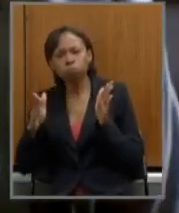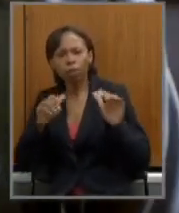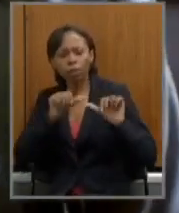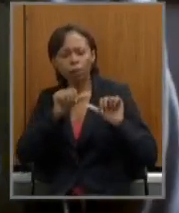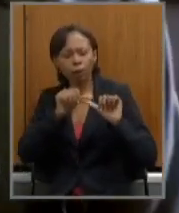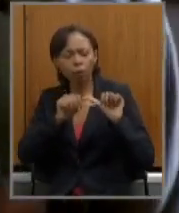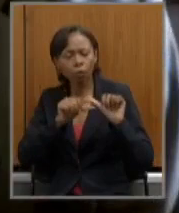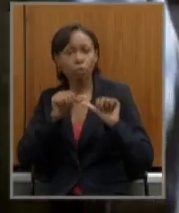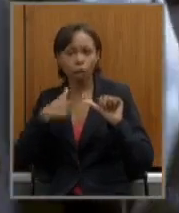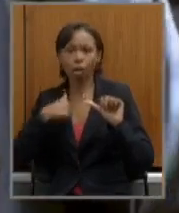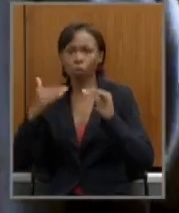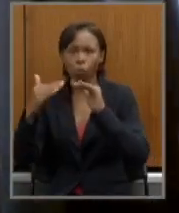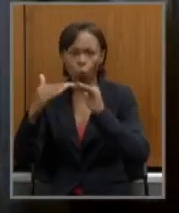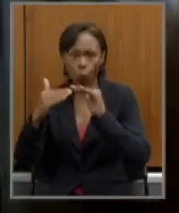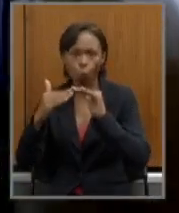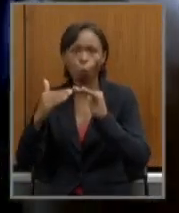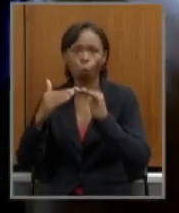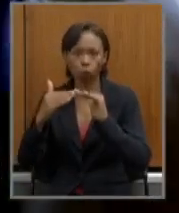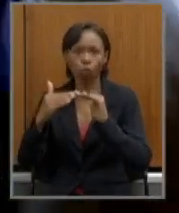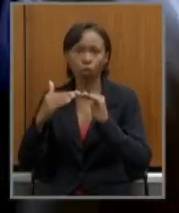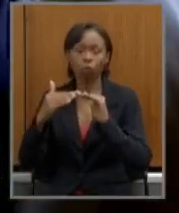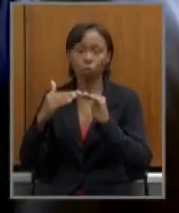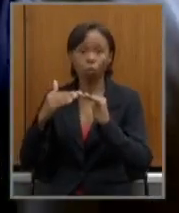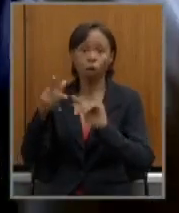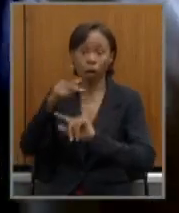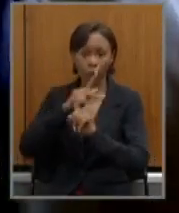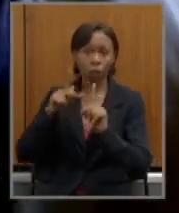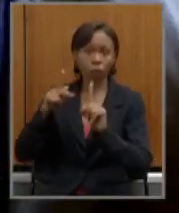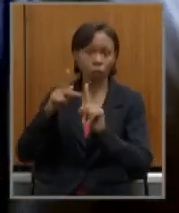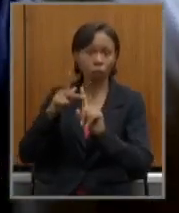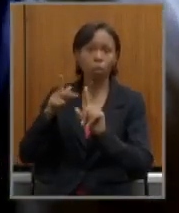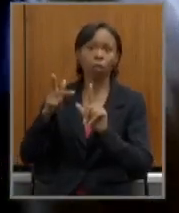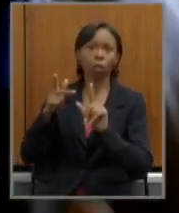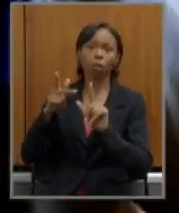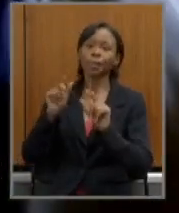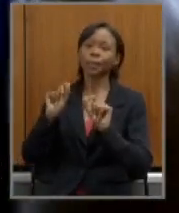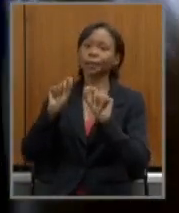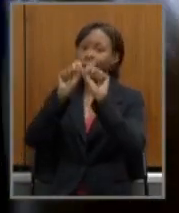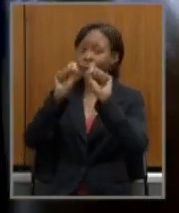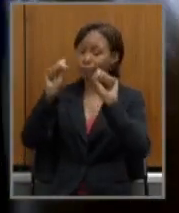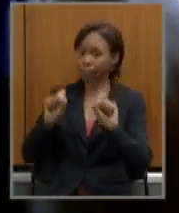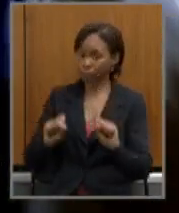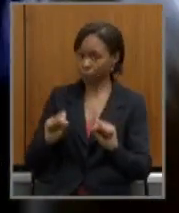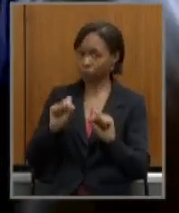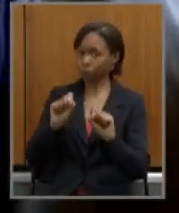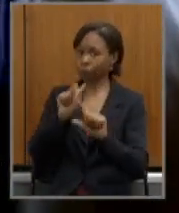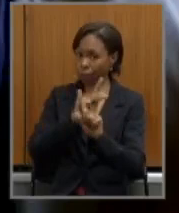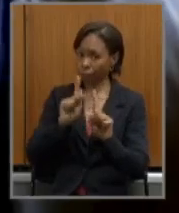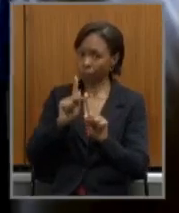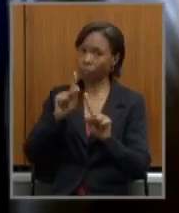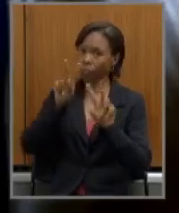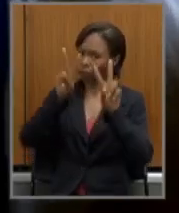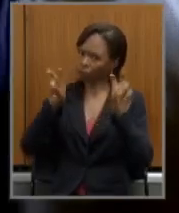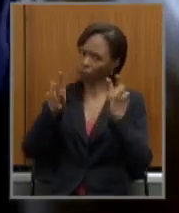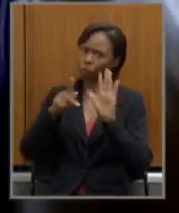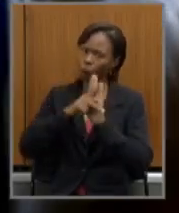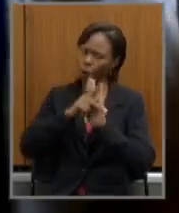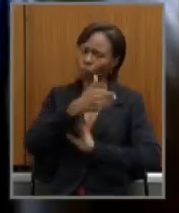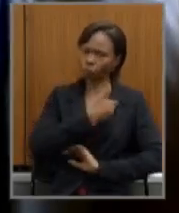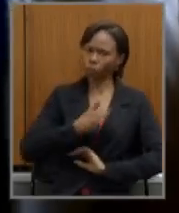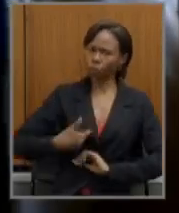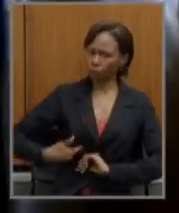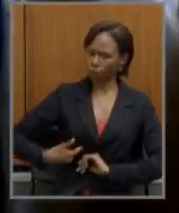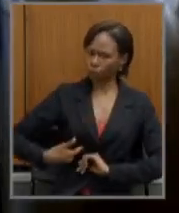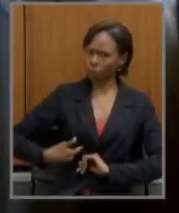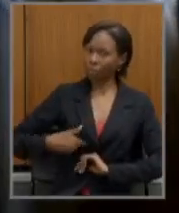e eu concordo com a colocação feita inicial que o sistema previdenciário é uma questão de estado não é de um governo